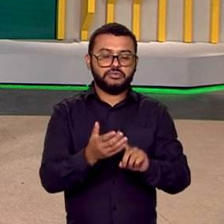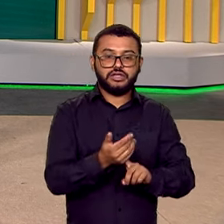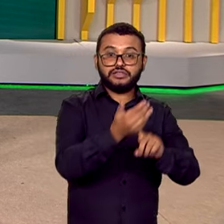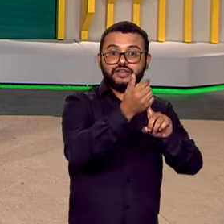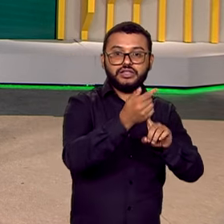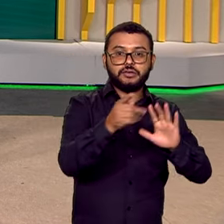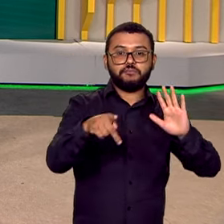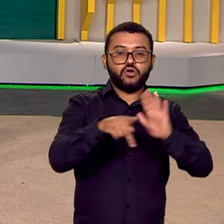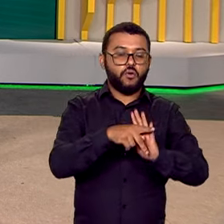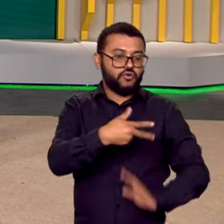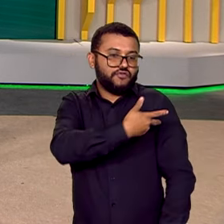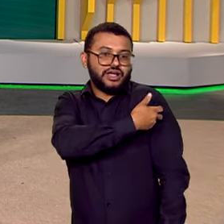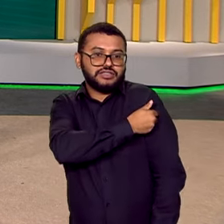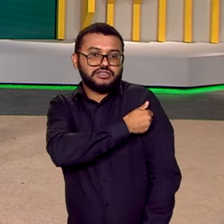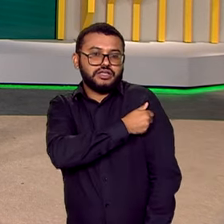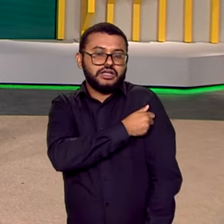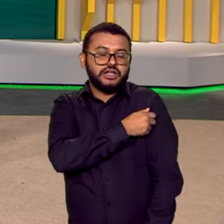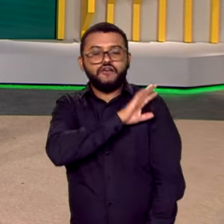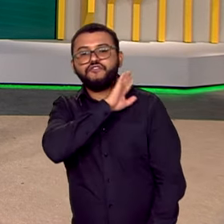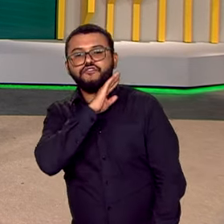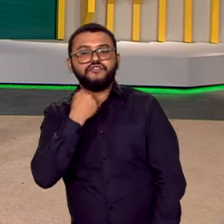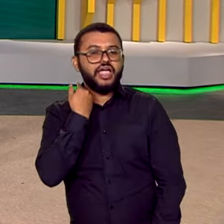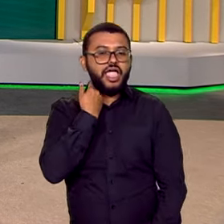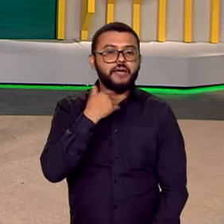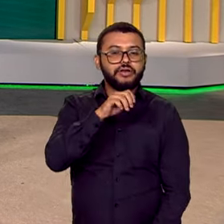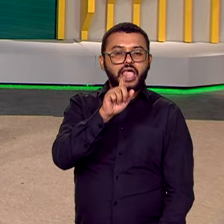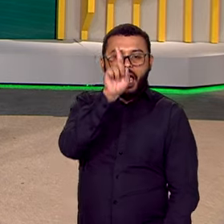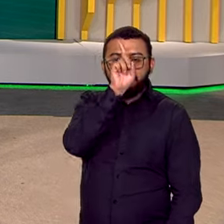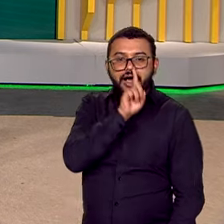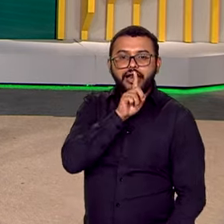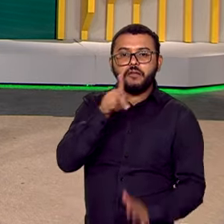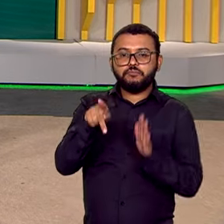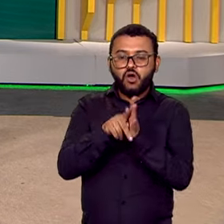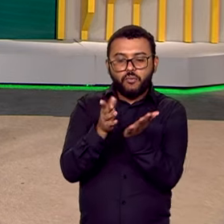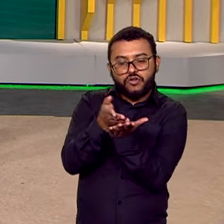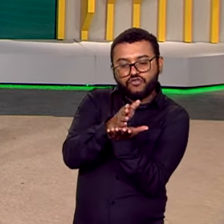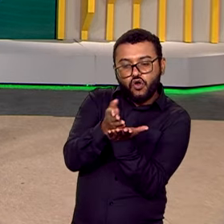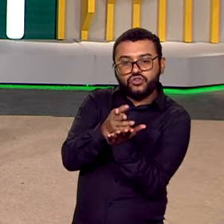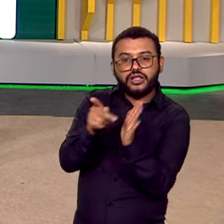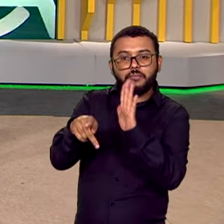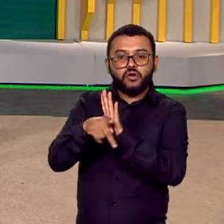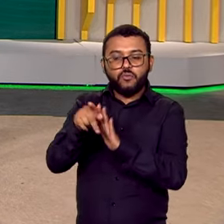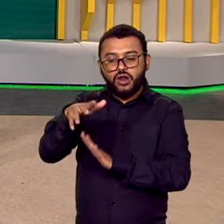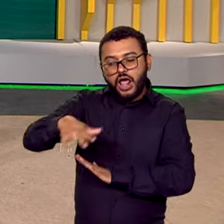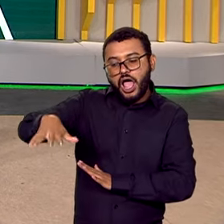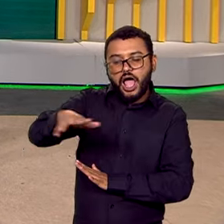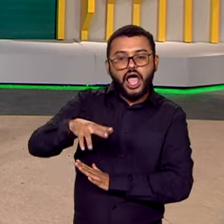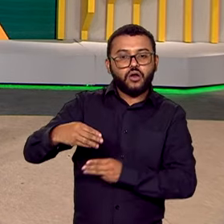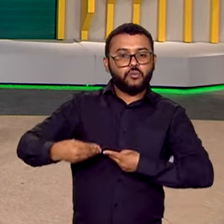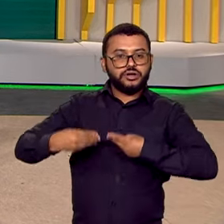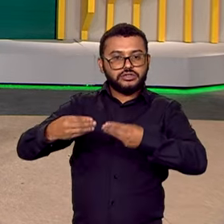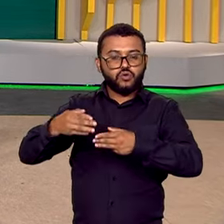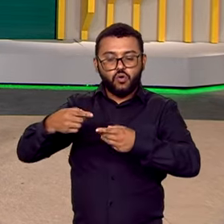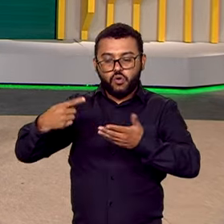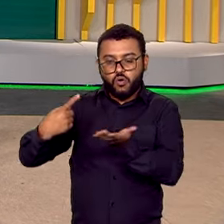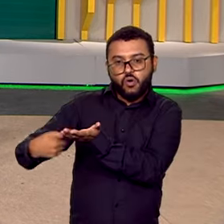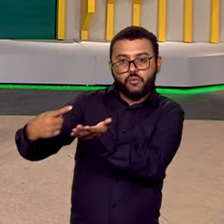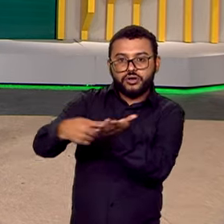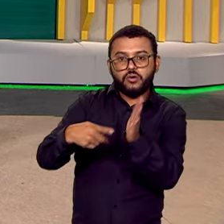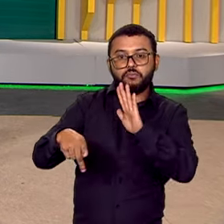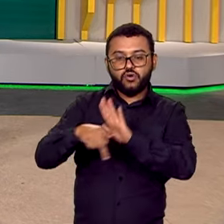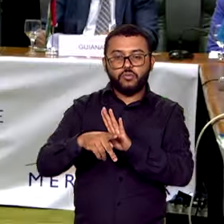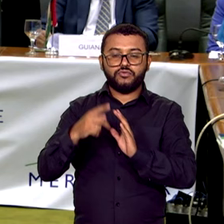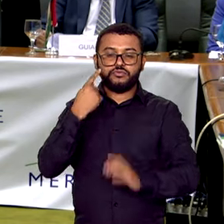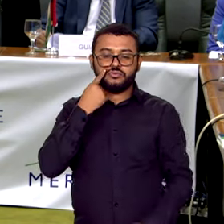vacina contra a febre amarela e a saúde em regiões de fronteira também foram tratadas por ministros da área dos integrantes do